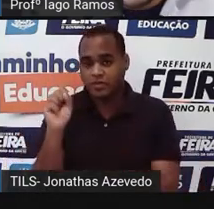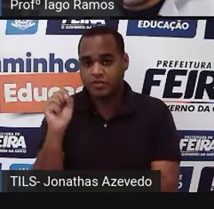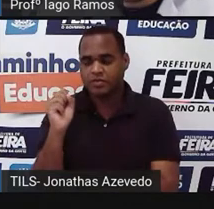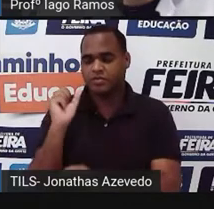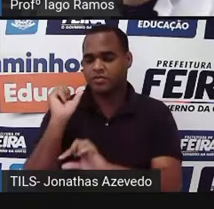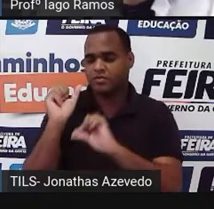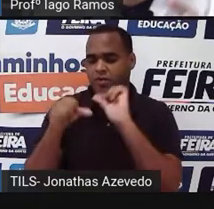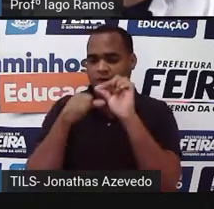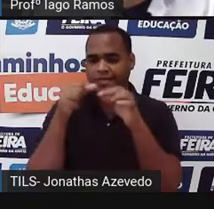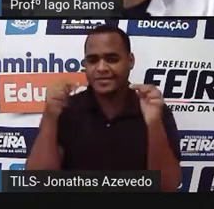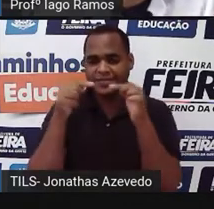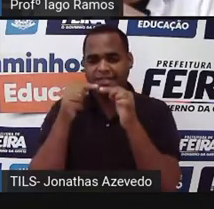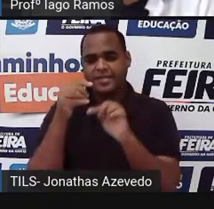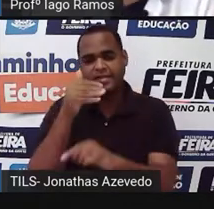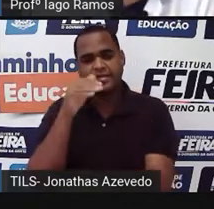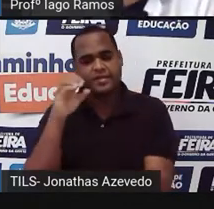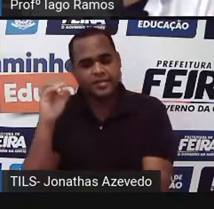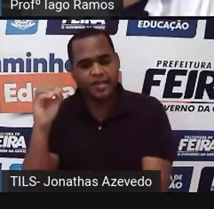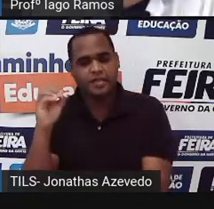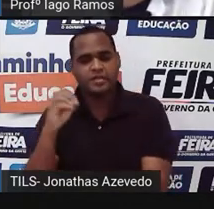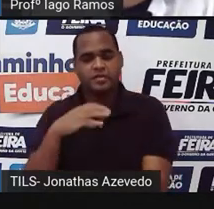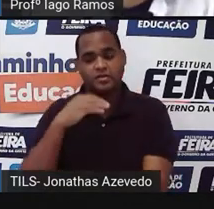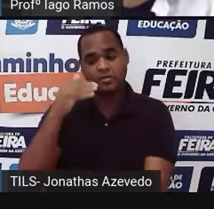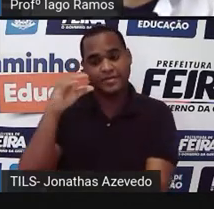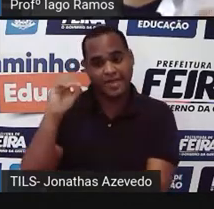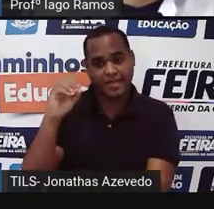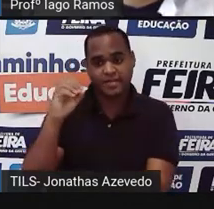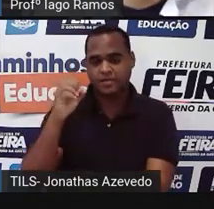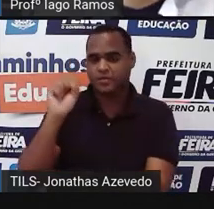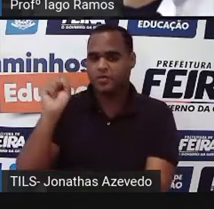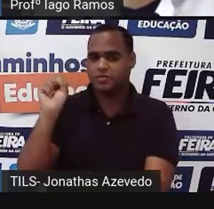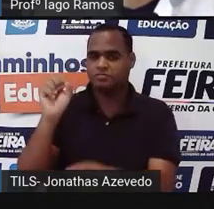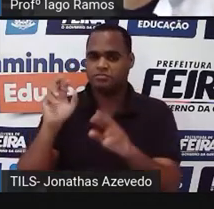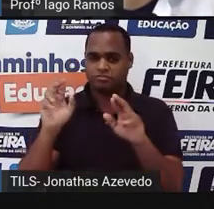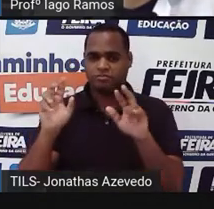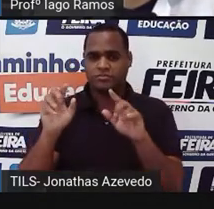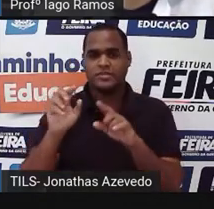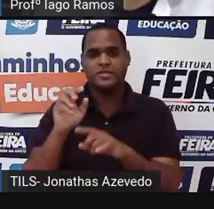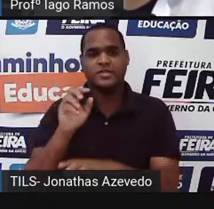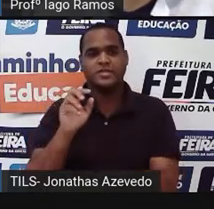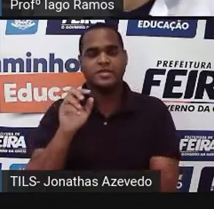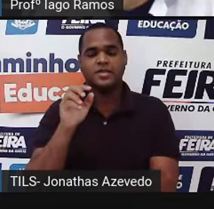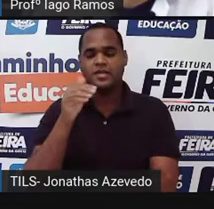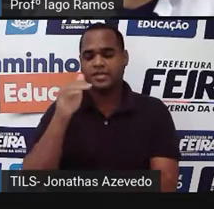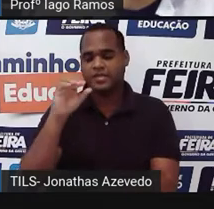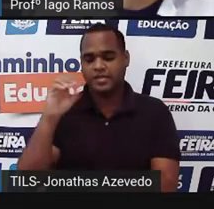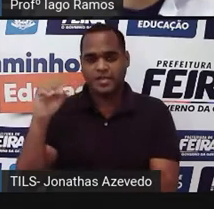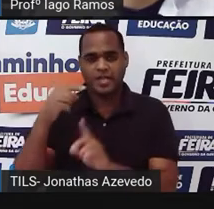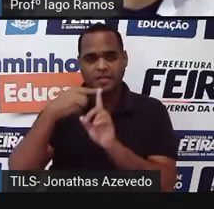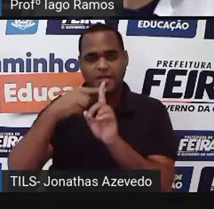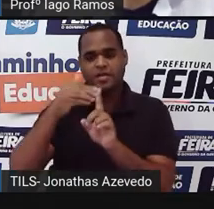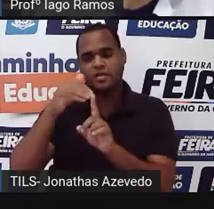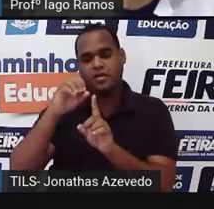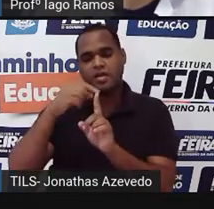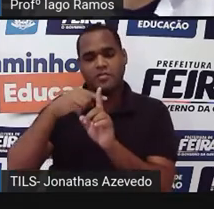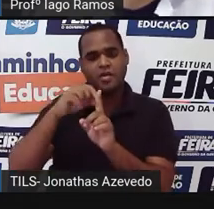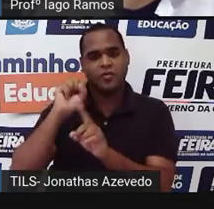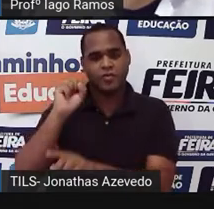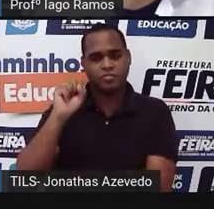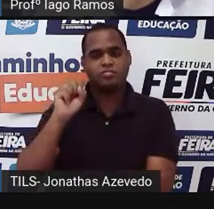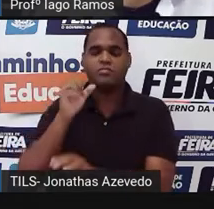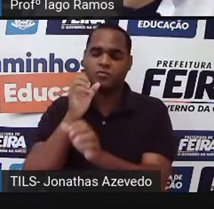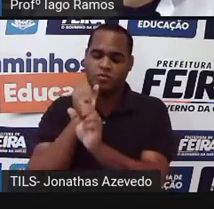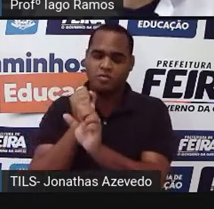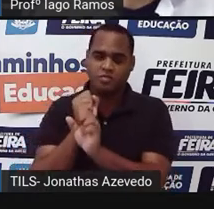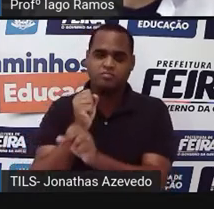do 10 e do 8. Porque se eu fizer 100 mais 10 mais 8 volta a ser 118.